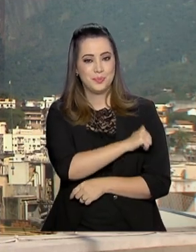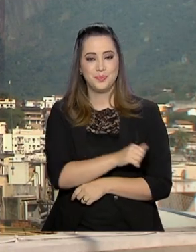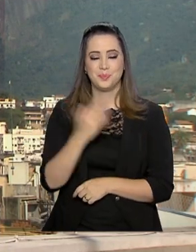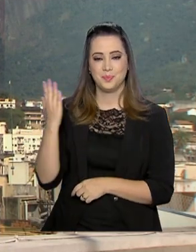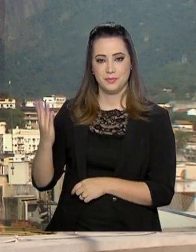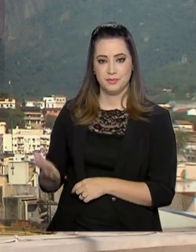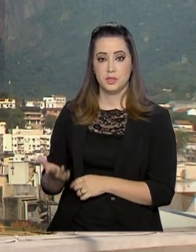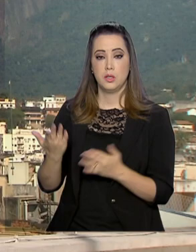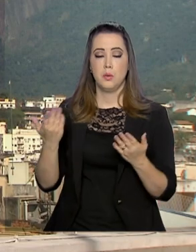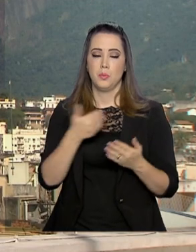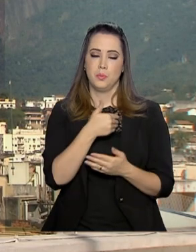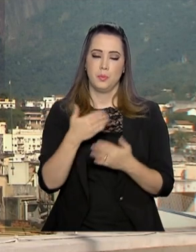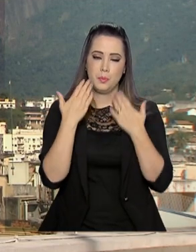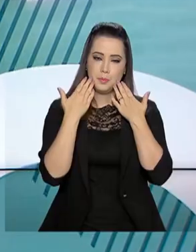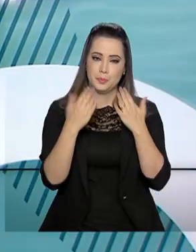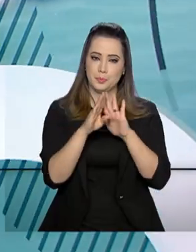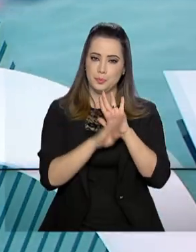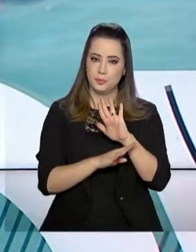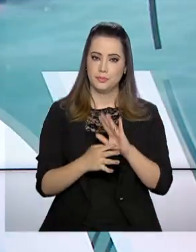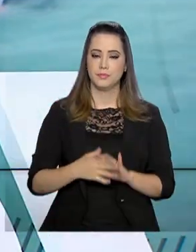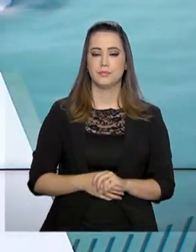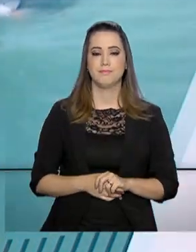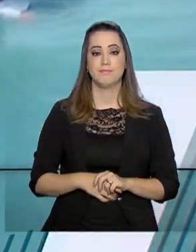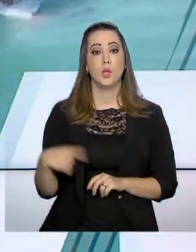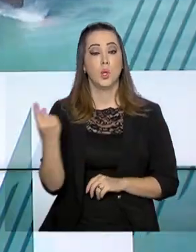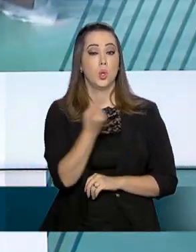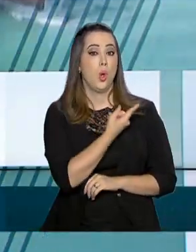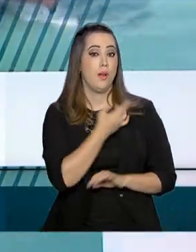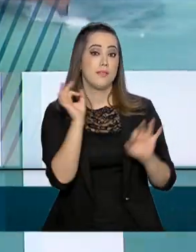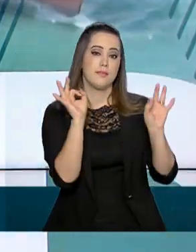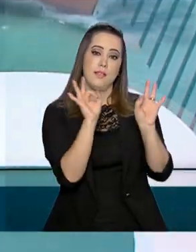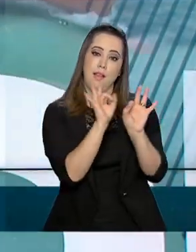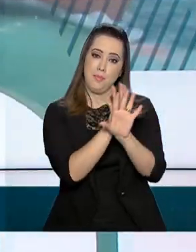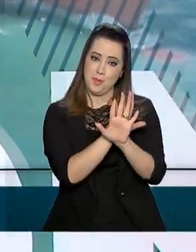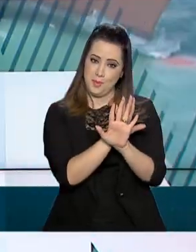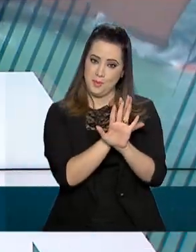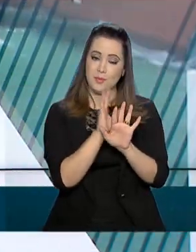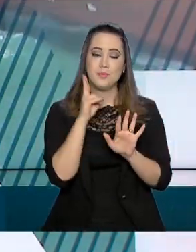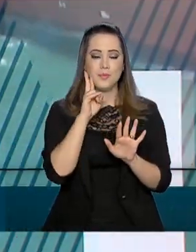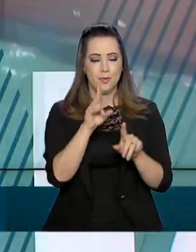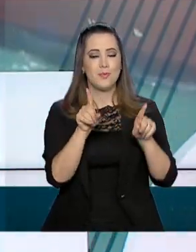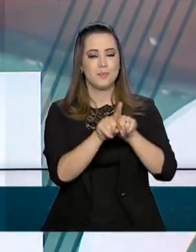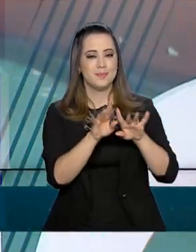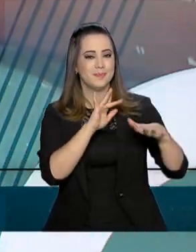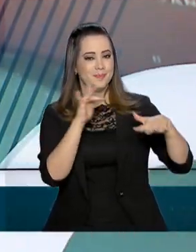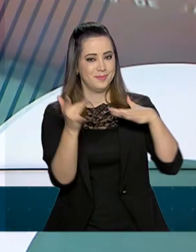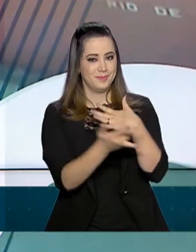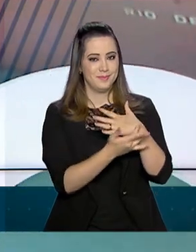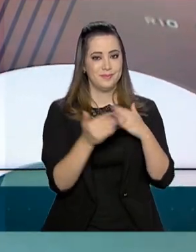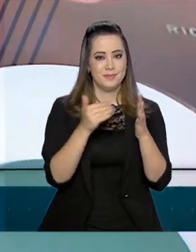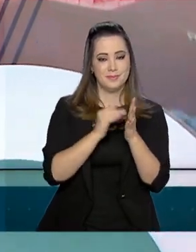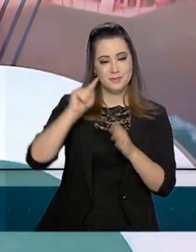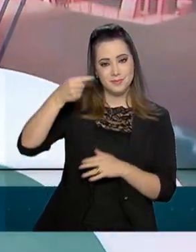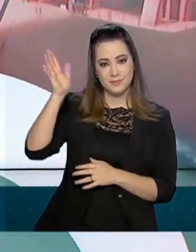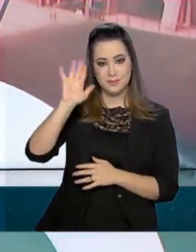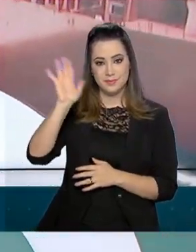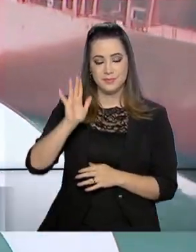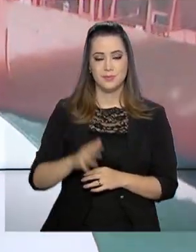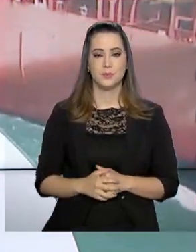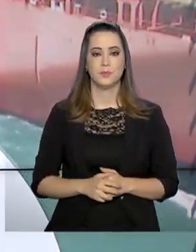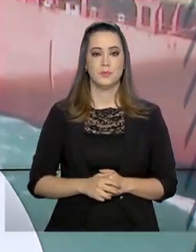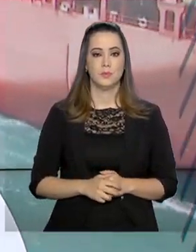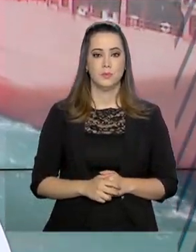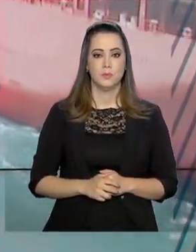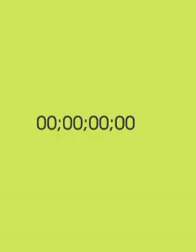Alessandra Lago, para o Governo Agora. O Governo Agora fica por aqui. Continue nos acompanhando também pelas redes sociais. Até a próxima